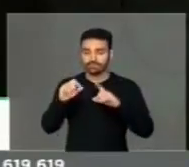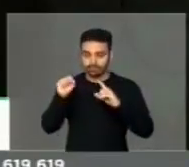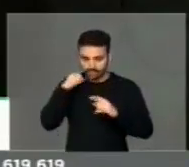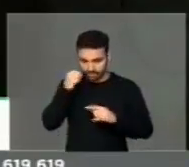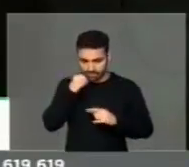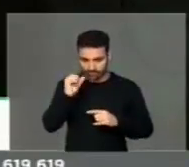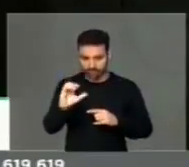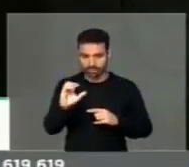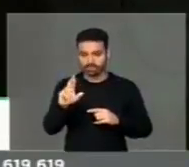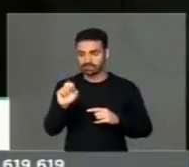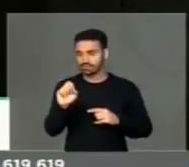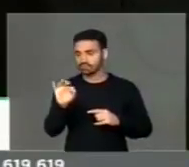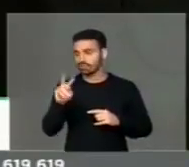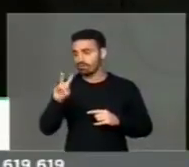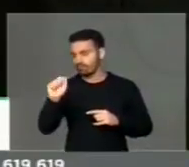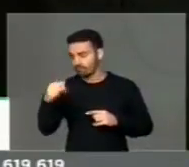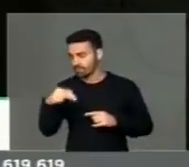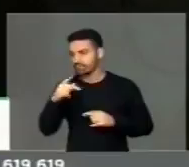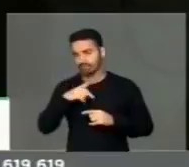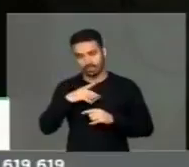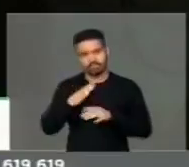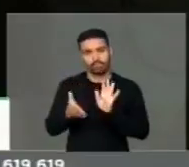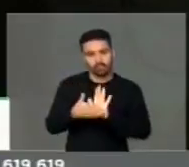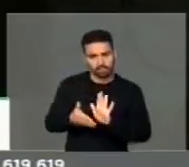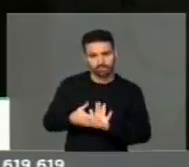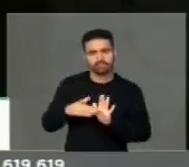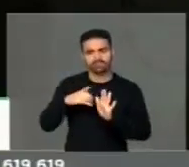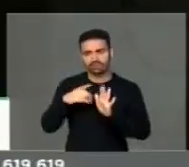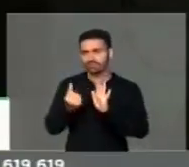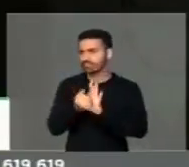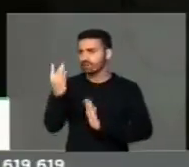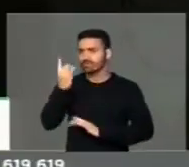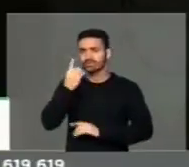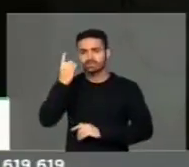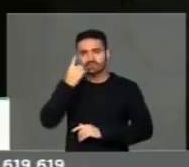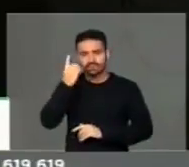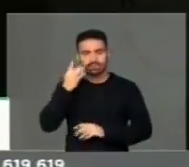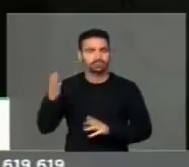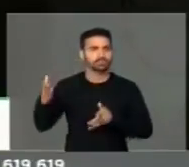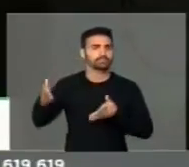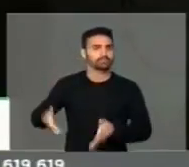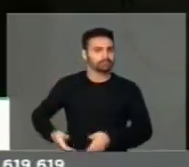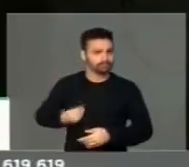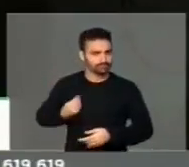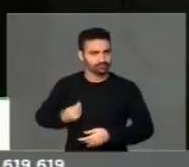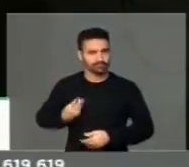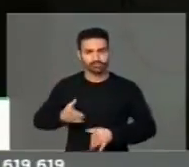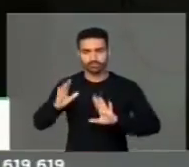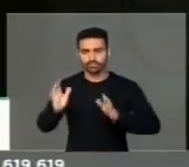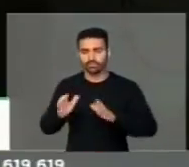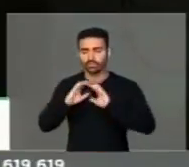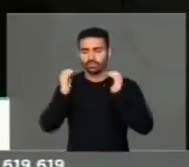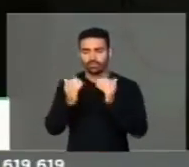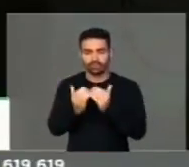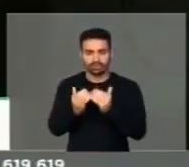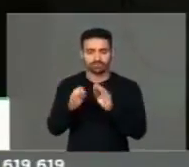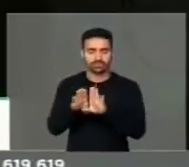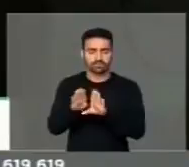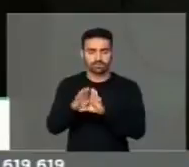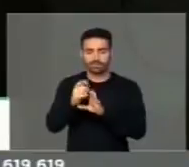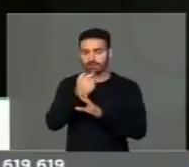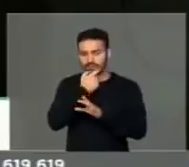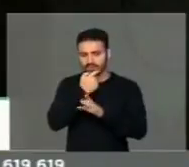Cristóvão Buarque tem uma proposta sobre isso. Nós temos vários deputados que participam, já participamos de conferências, inclusive, na